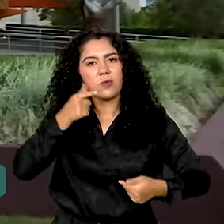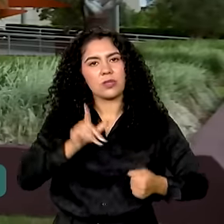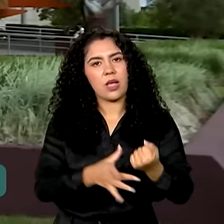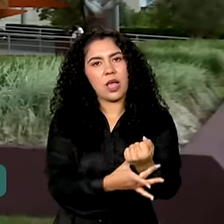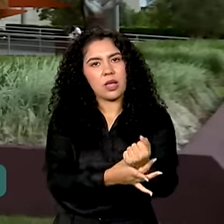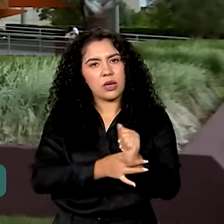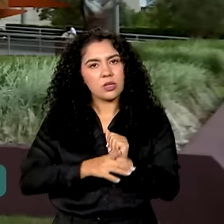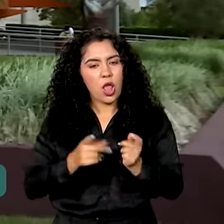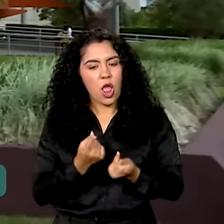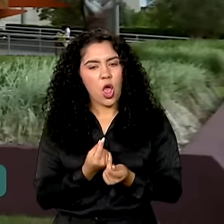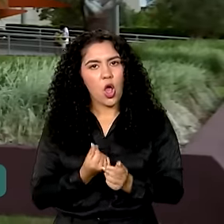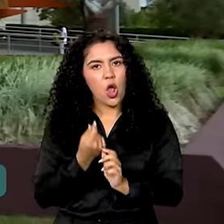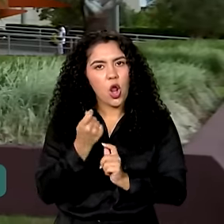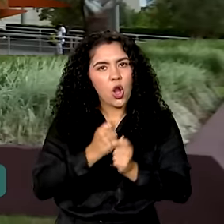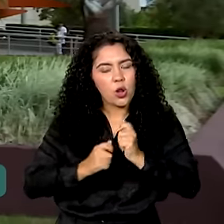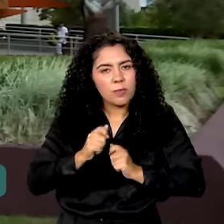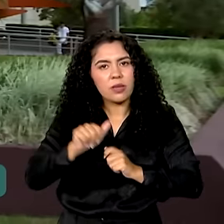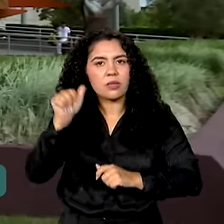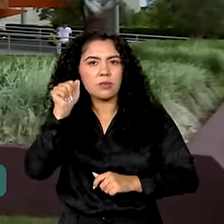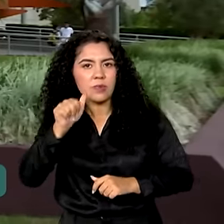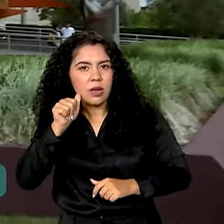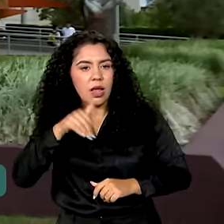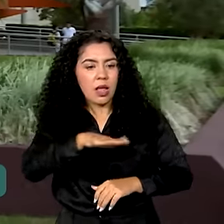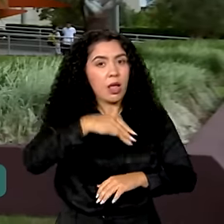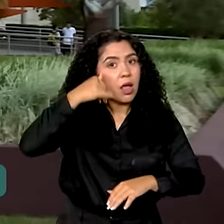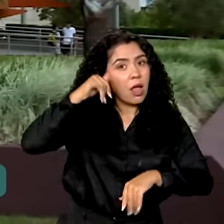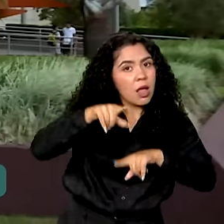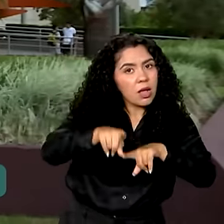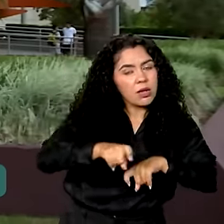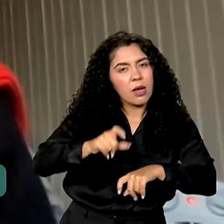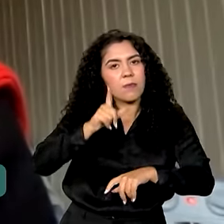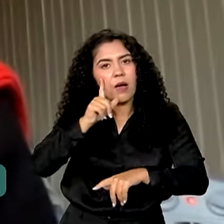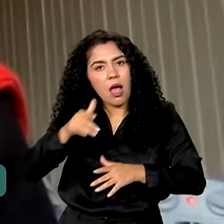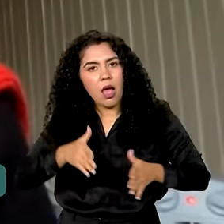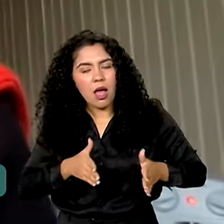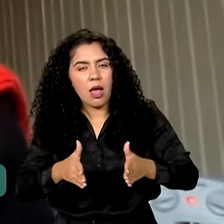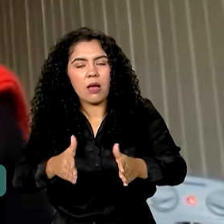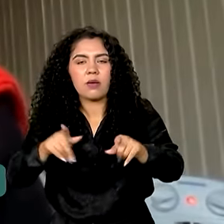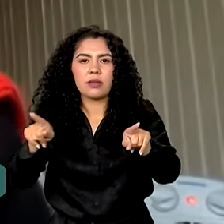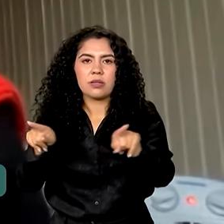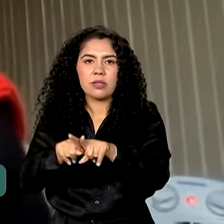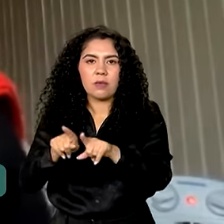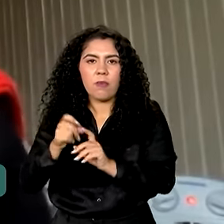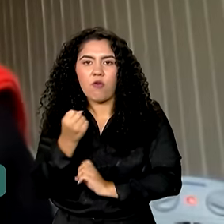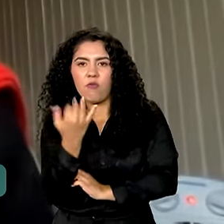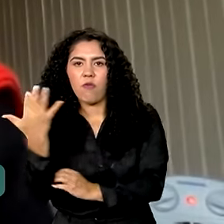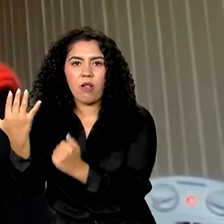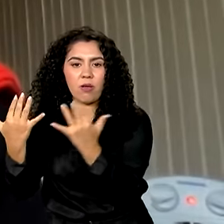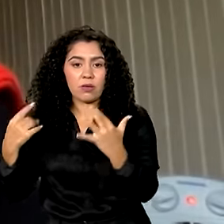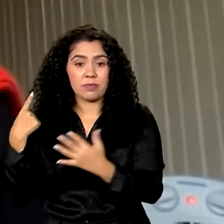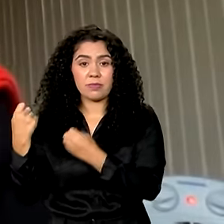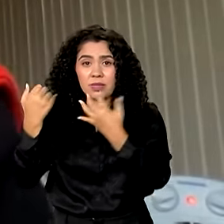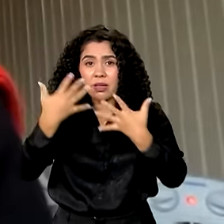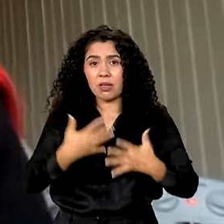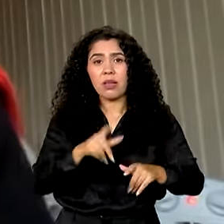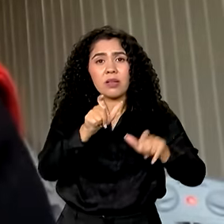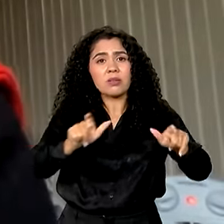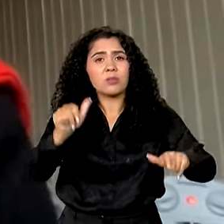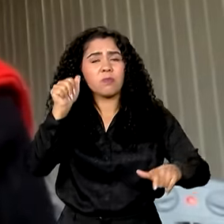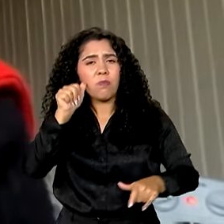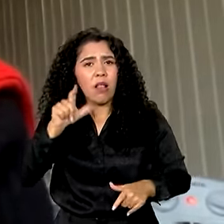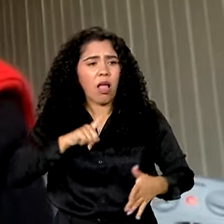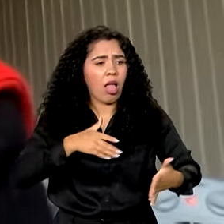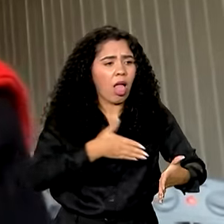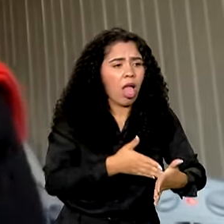econômica das mulheres do campo, águas e floresta. A gente sabe que as mulheres ainda têm muita limitação. Tem muita